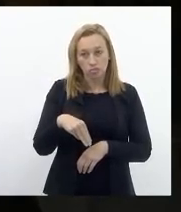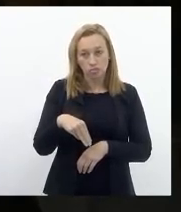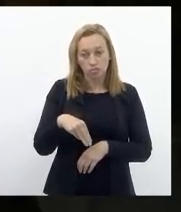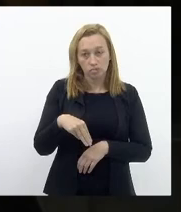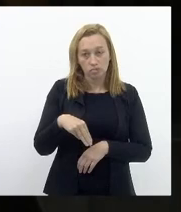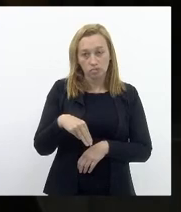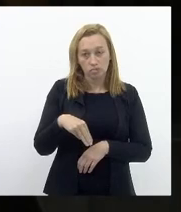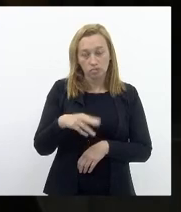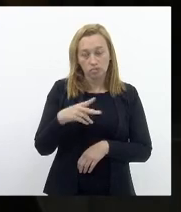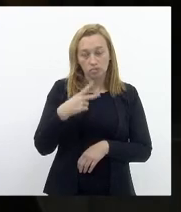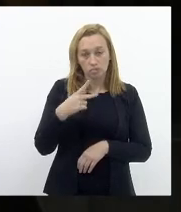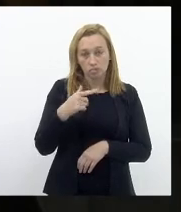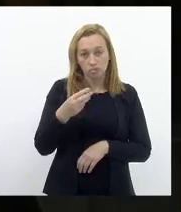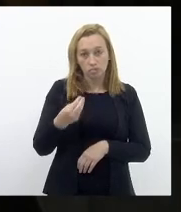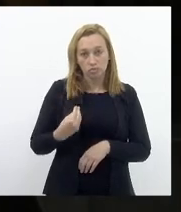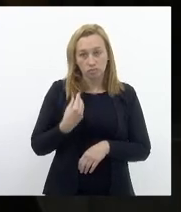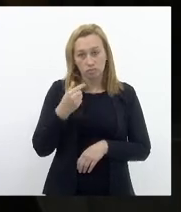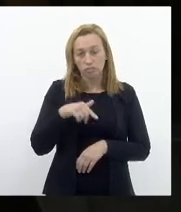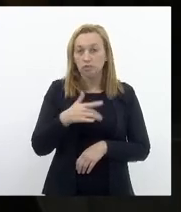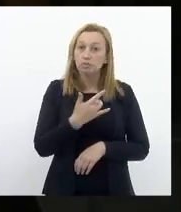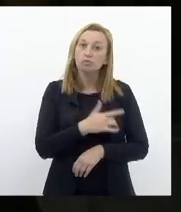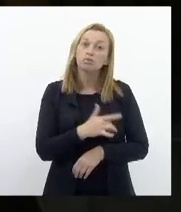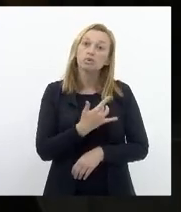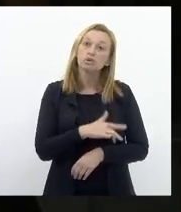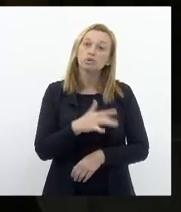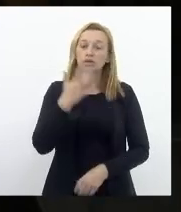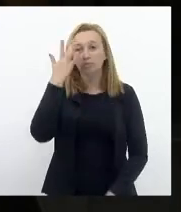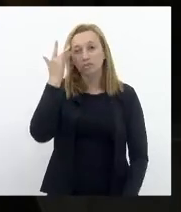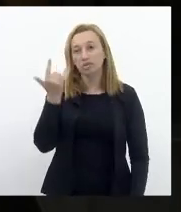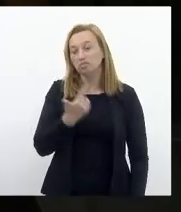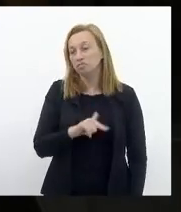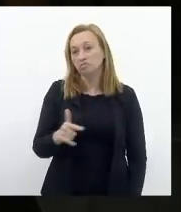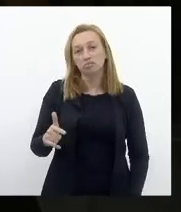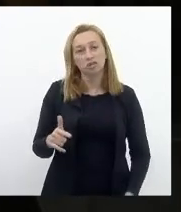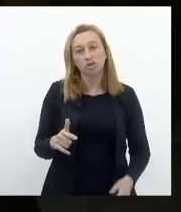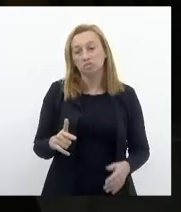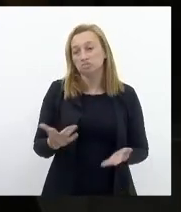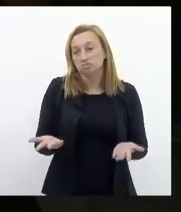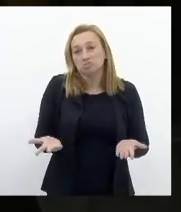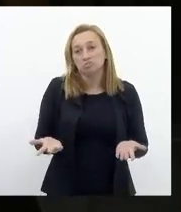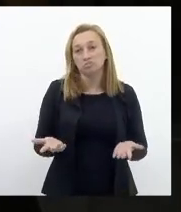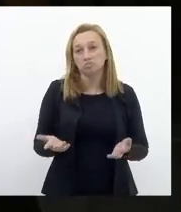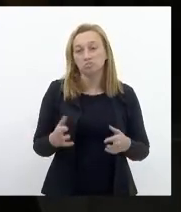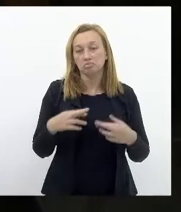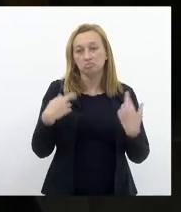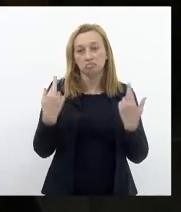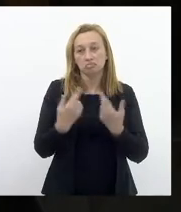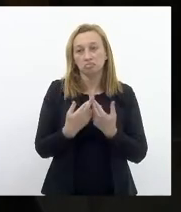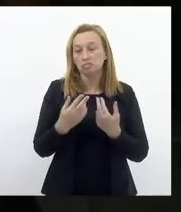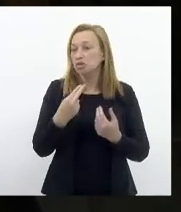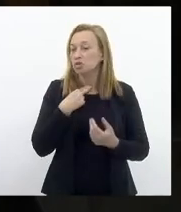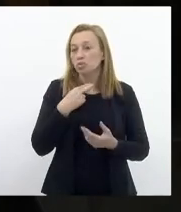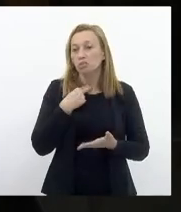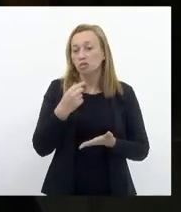Digo que estou aqui É com pena De amanhã Não ter expediente Porque aí Eu não posso Me escrever Para falar amanhã